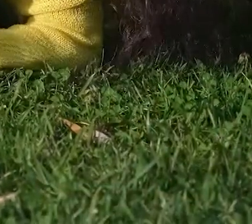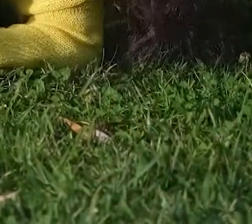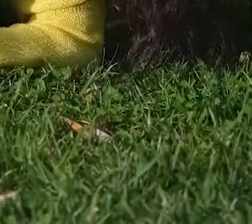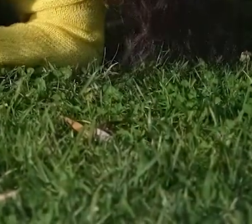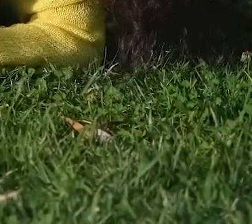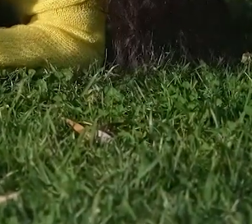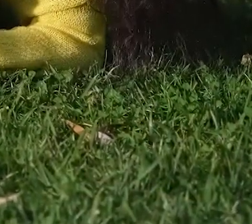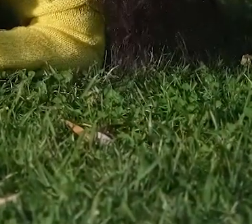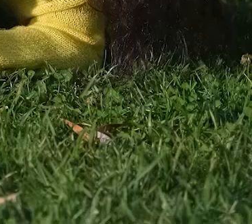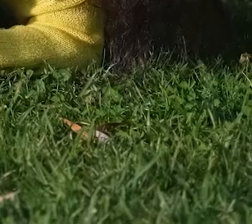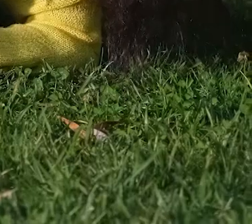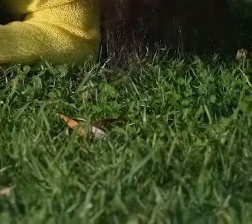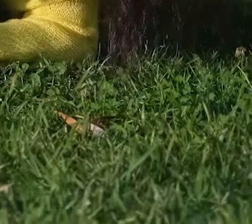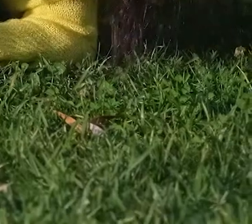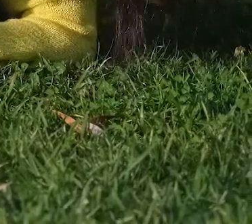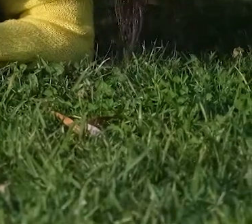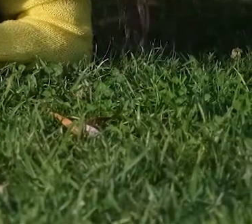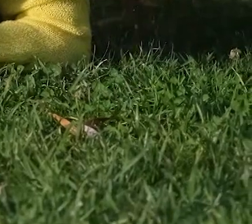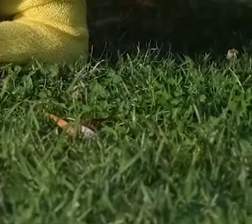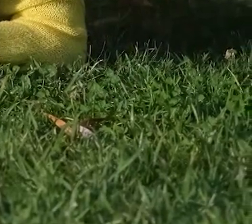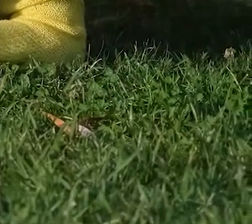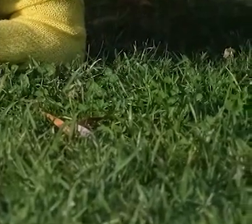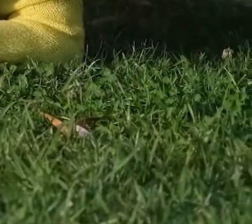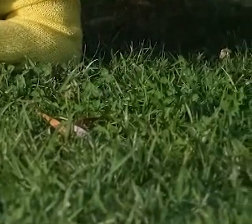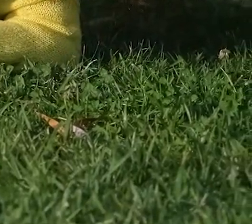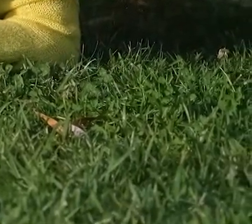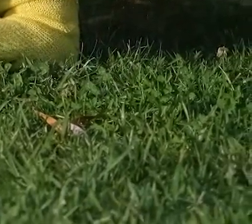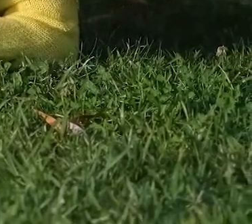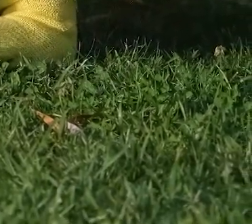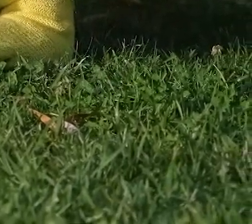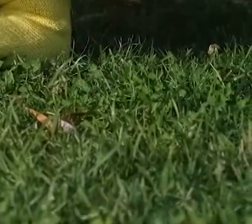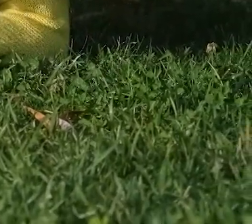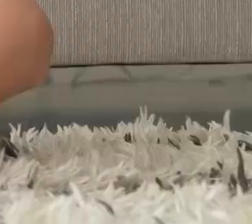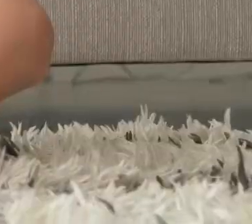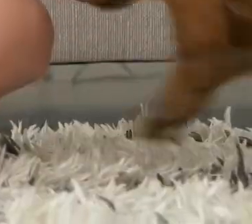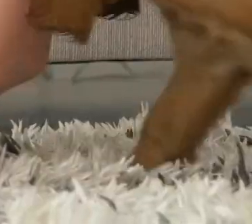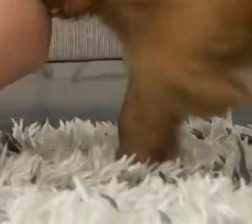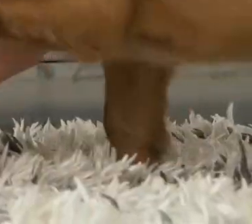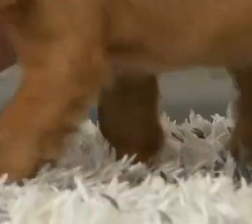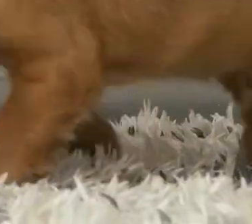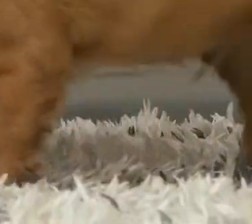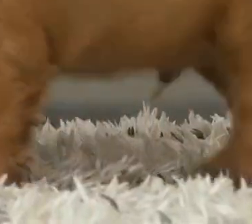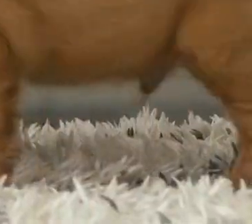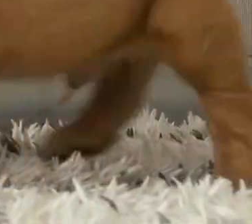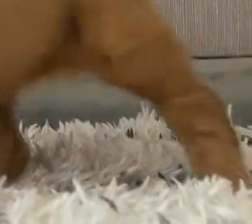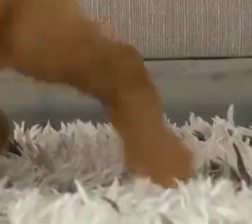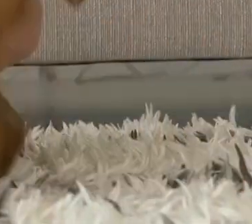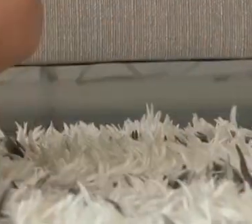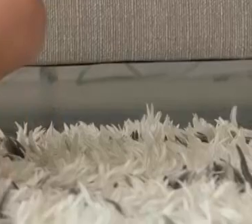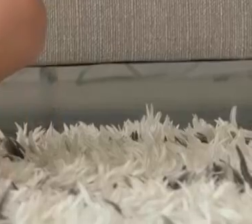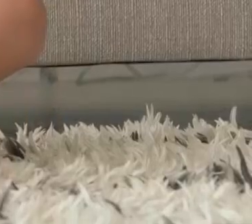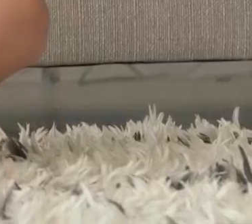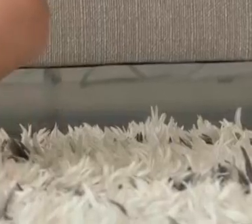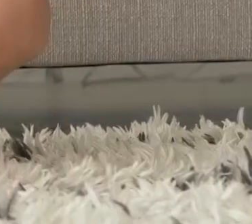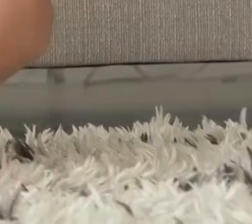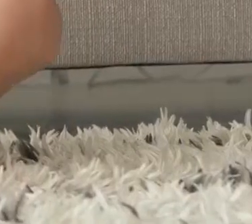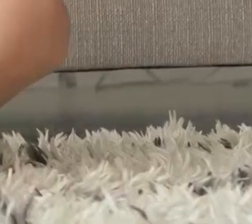preciso ter mais de 18 anos e levar comprovante de endereço. E aí,